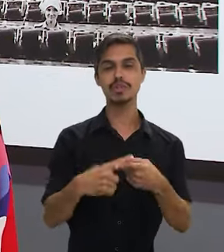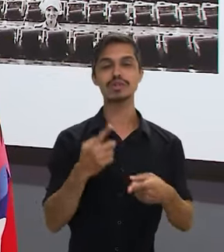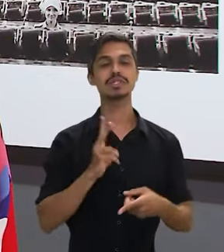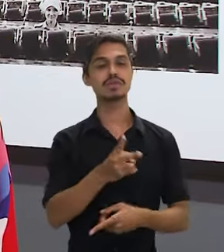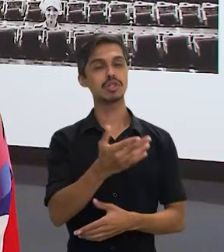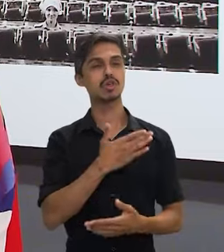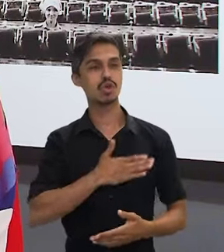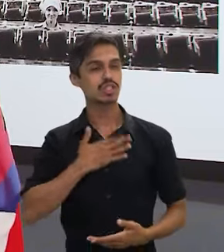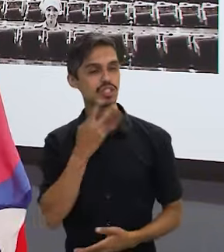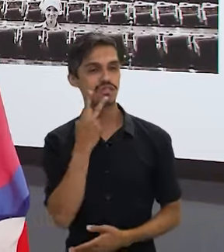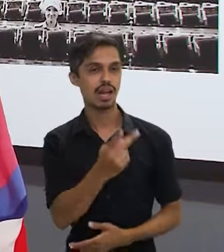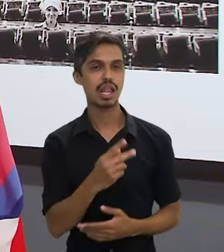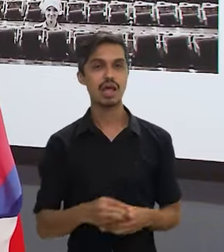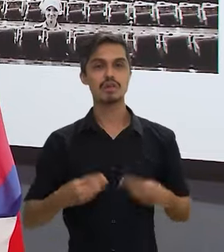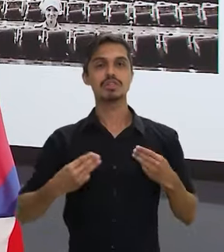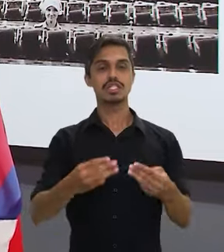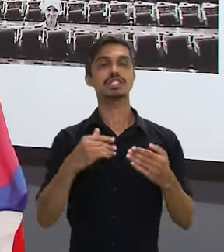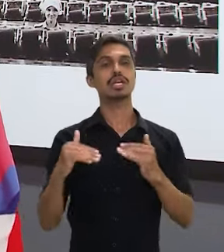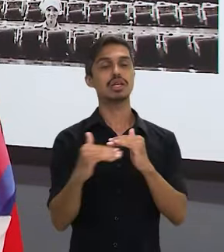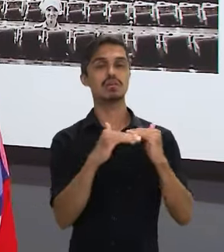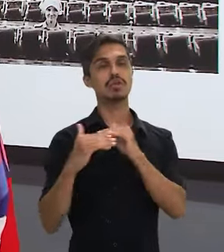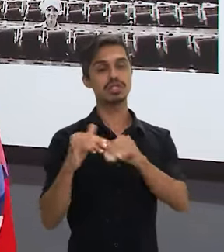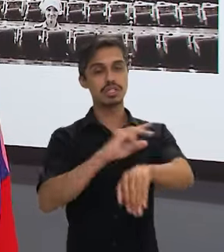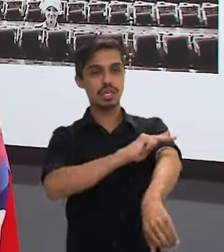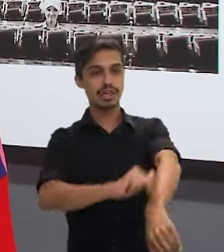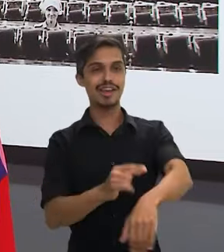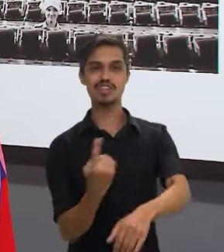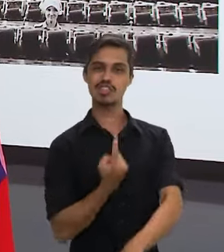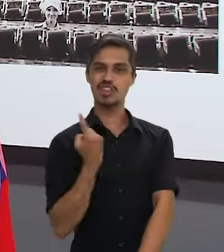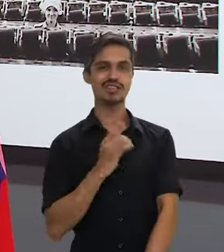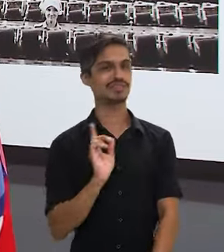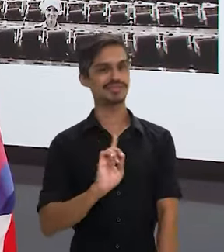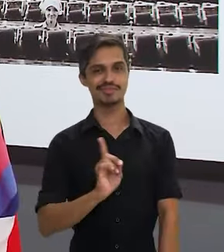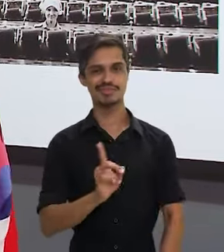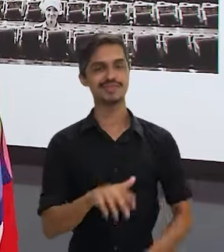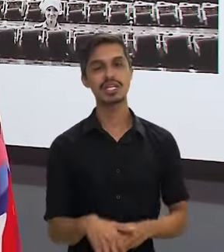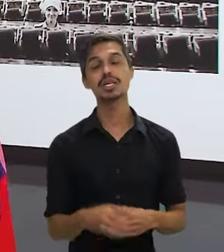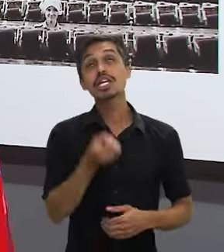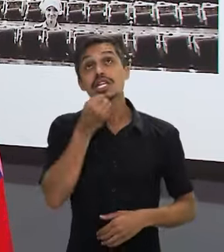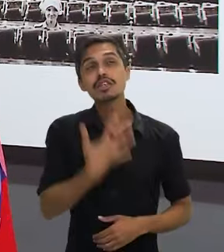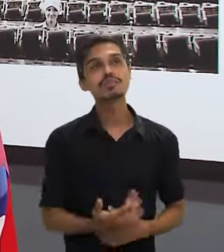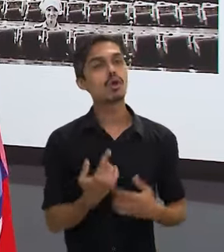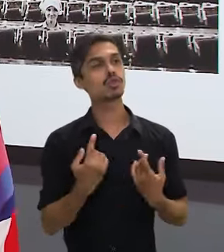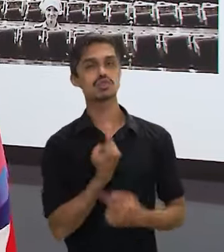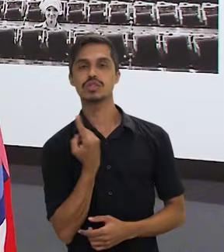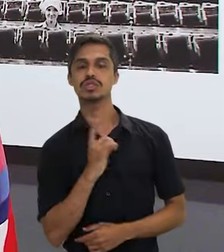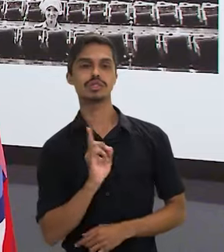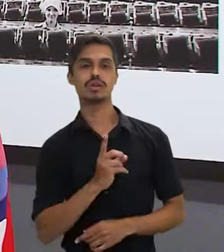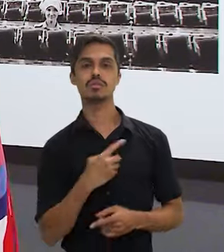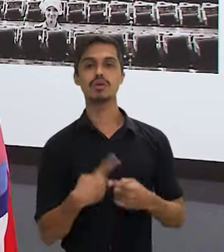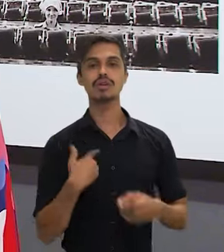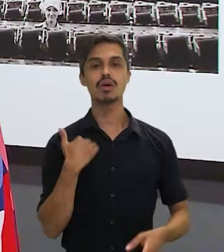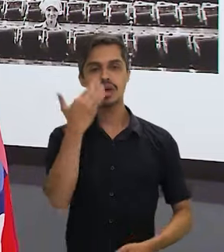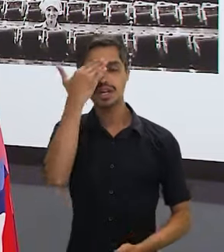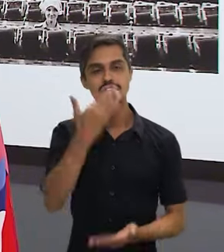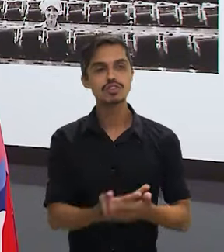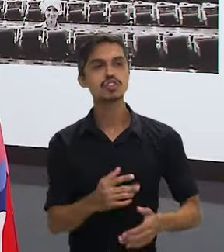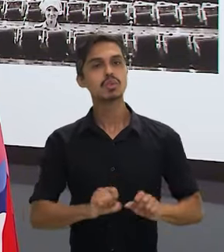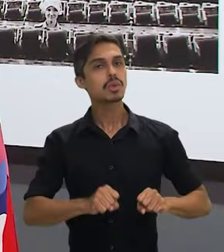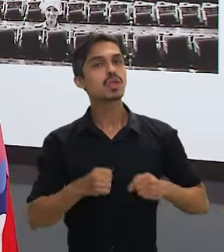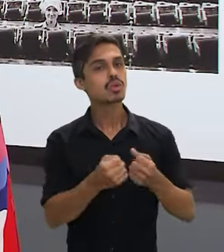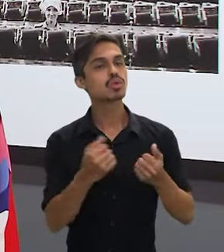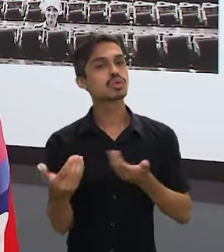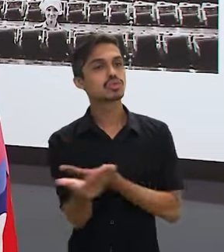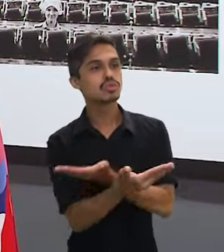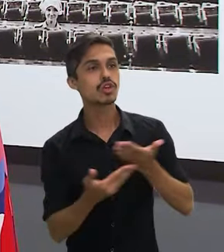gosto de frisar que o Ministério da Aguidade Racial não caminha sozinho, né? E que bom que não caminha sozinho, porque eu acredito também numa luta